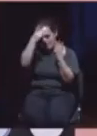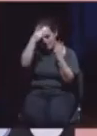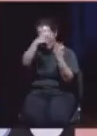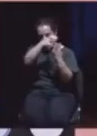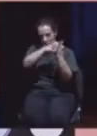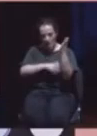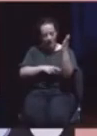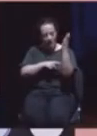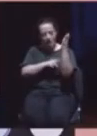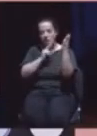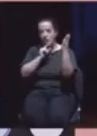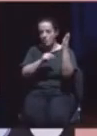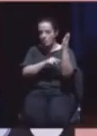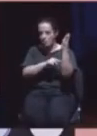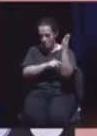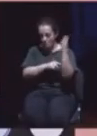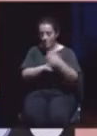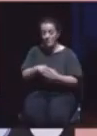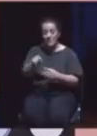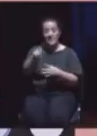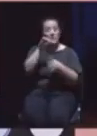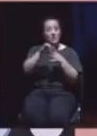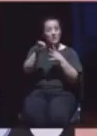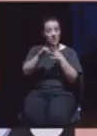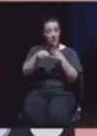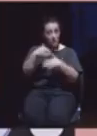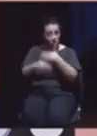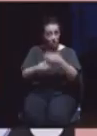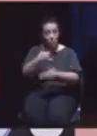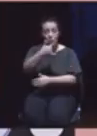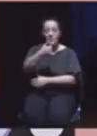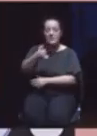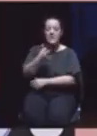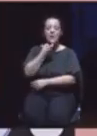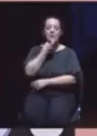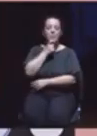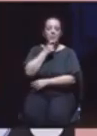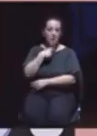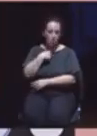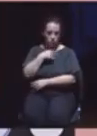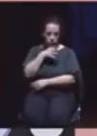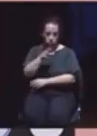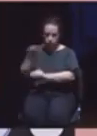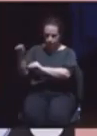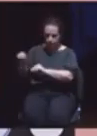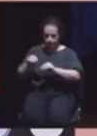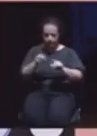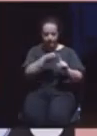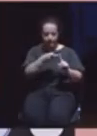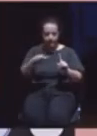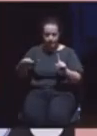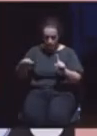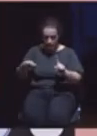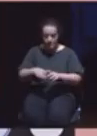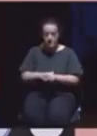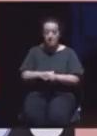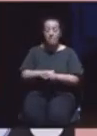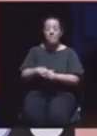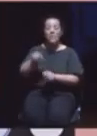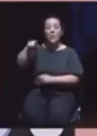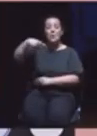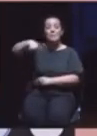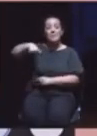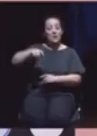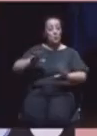De acordo com essas descrições, ao final do dia 25 de Abril e, vou citar, já depois da rendição do Presidente do